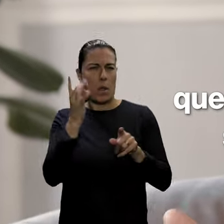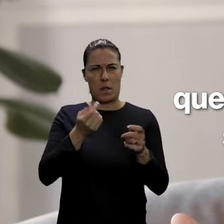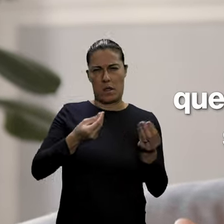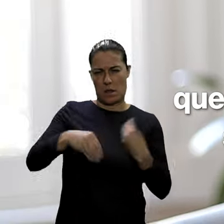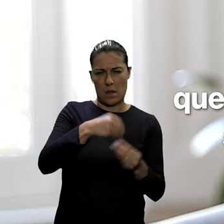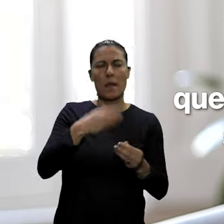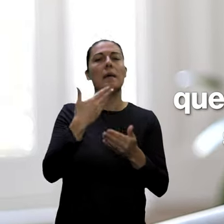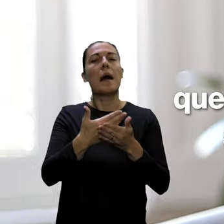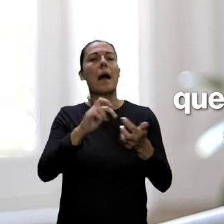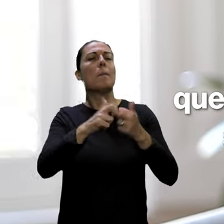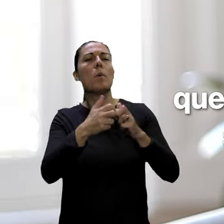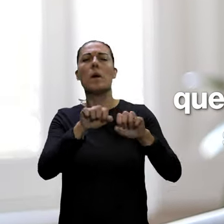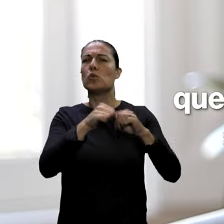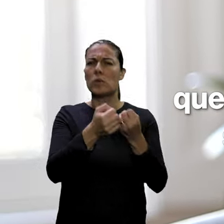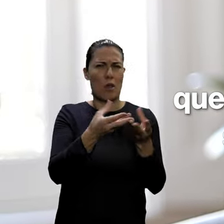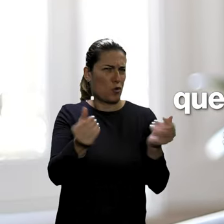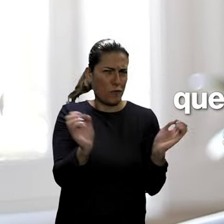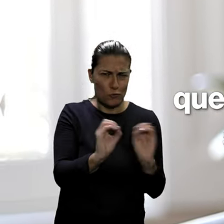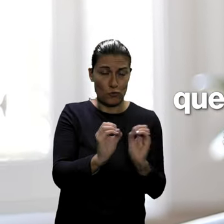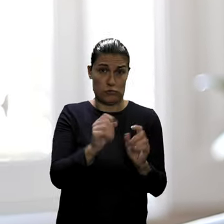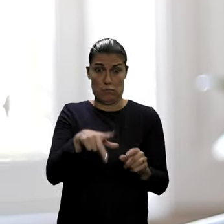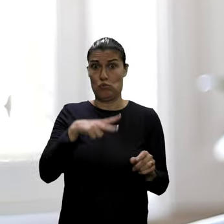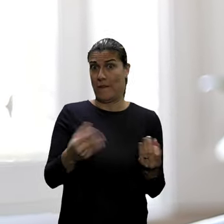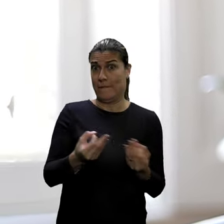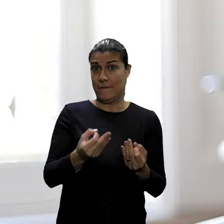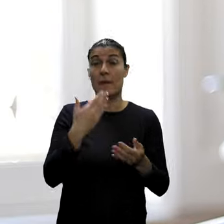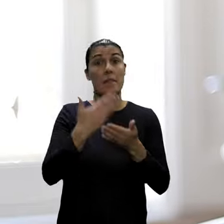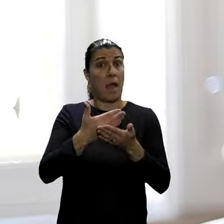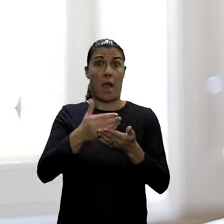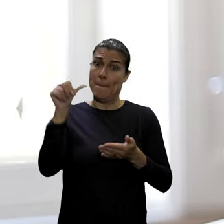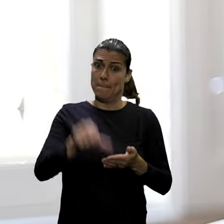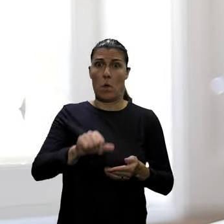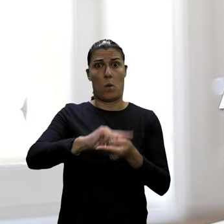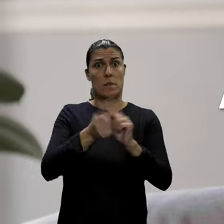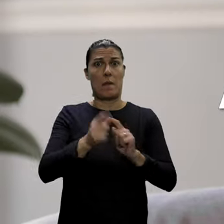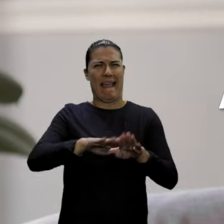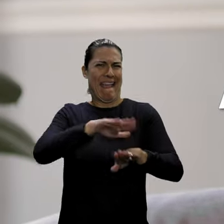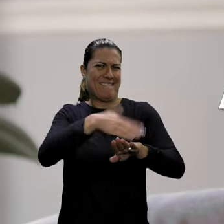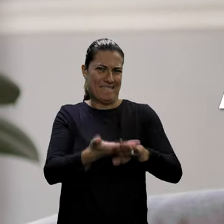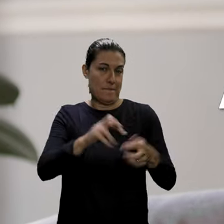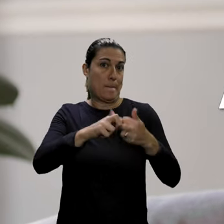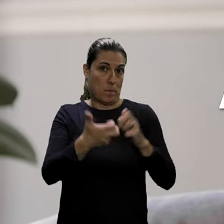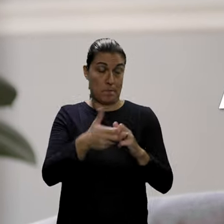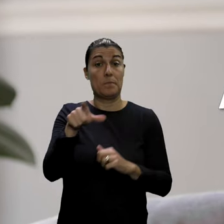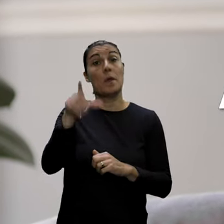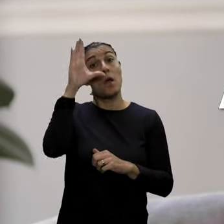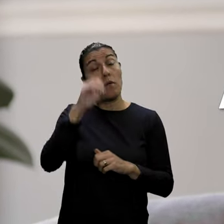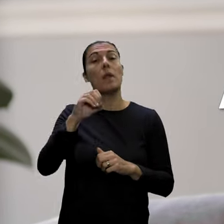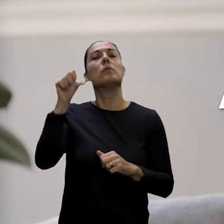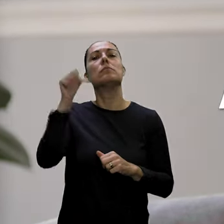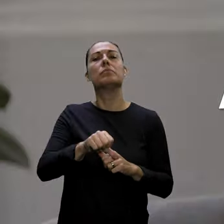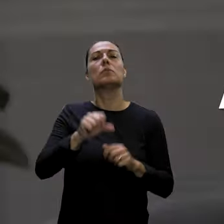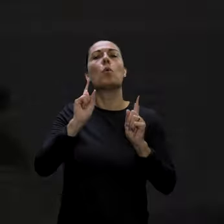nenhum problema social que o país atravessou, pelo contrário, agravou esses problemas. A história deste mau governo começa em